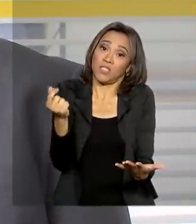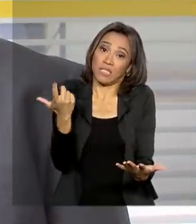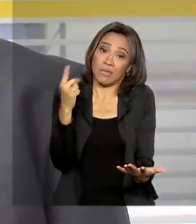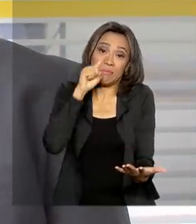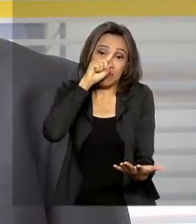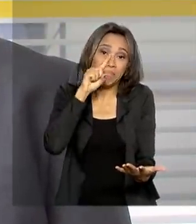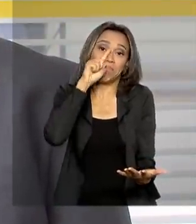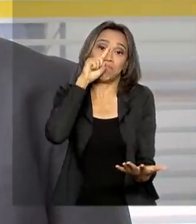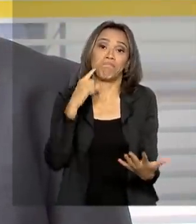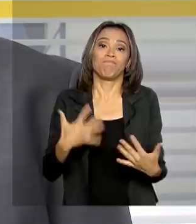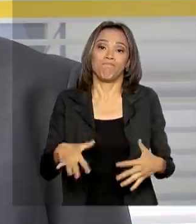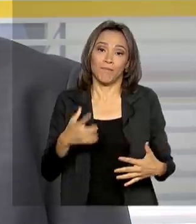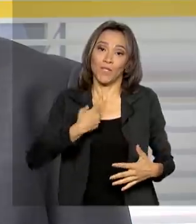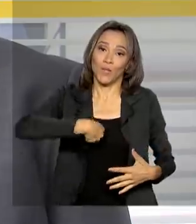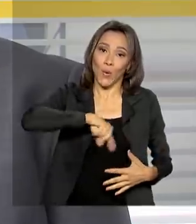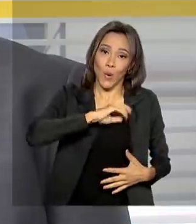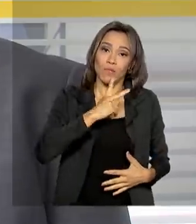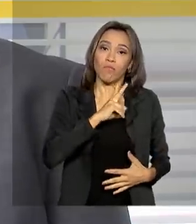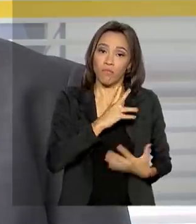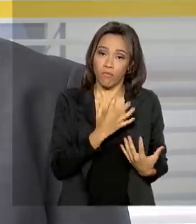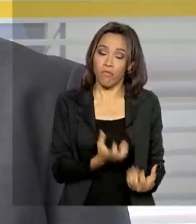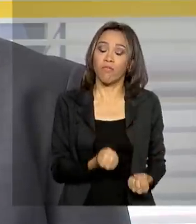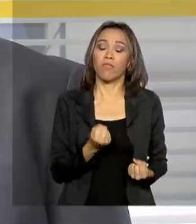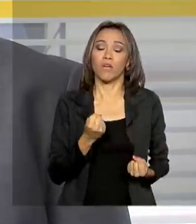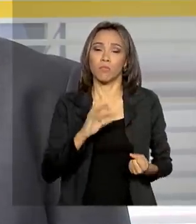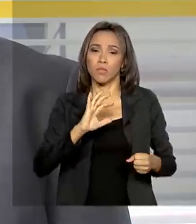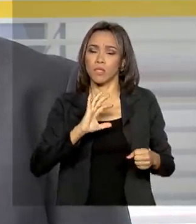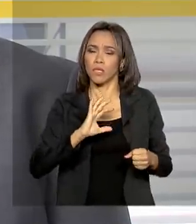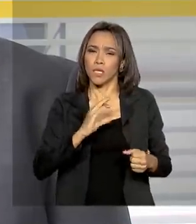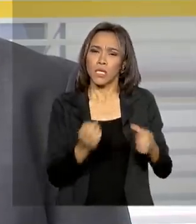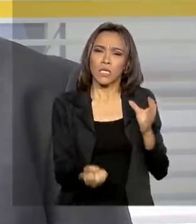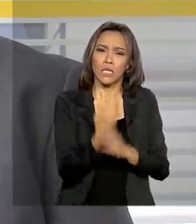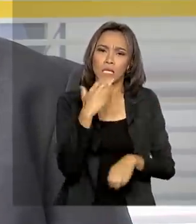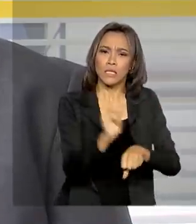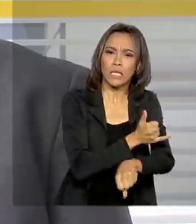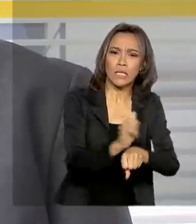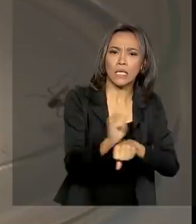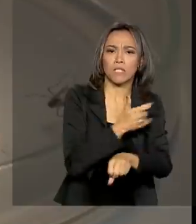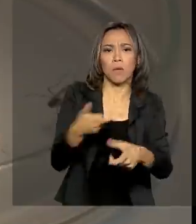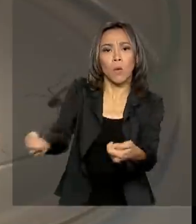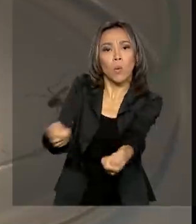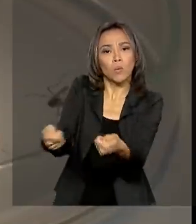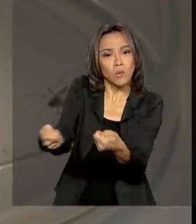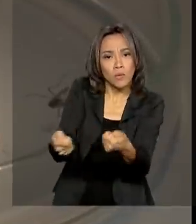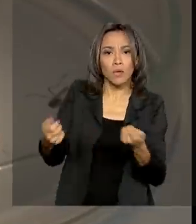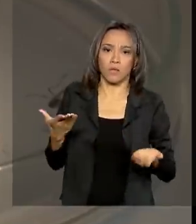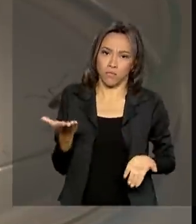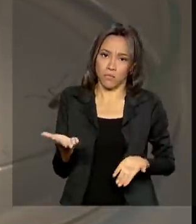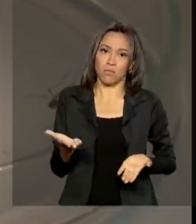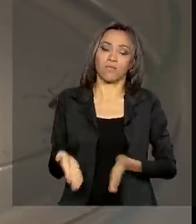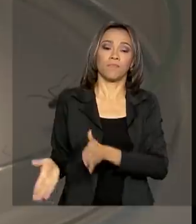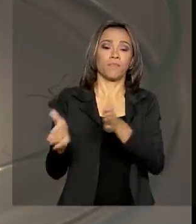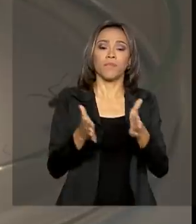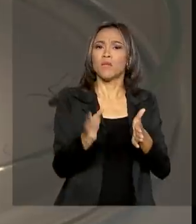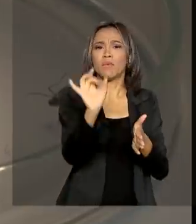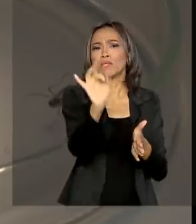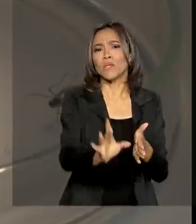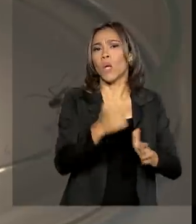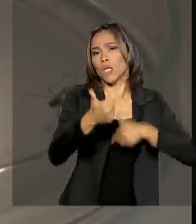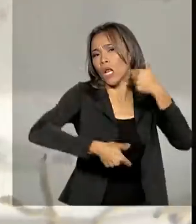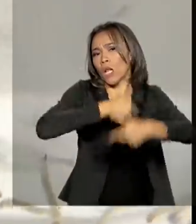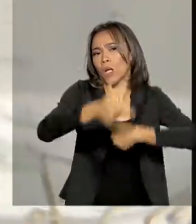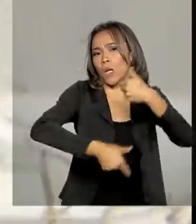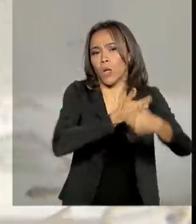em que a gente vai adotar todas as ações de vigilância para monitorar essa situação. E não bastam apenas ações do poder